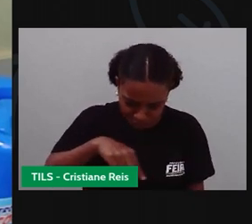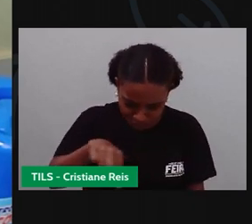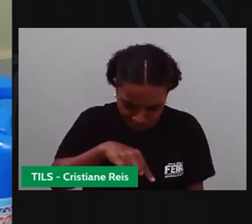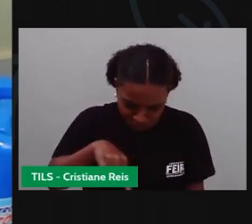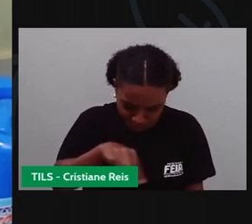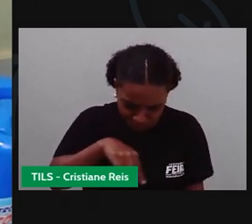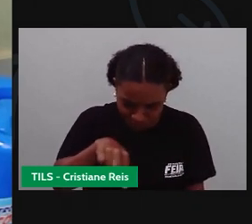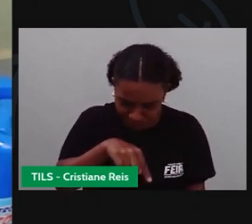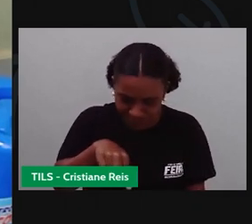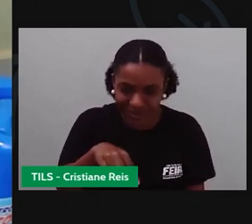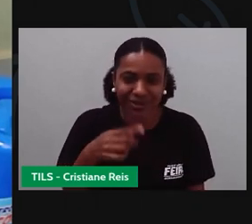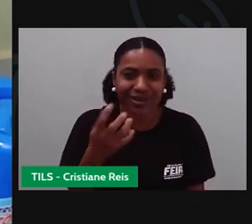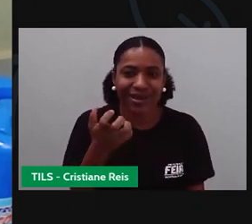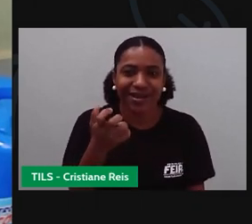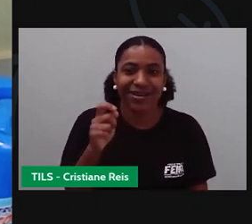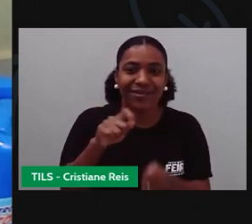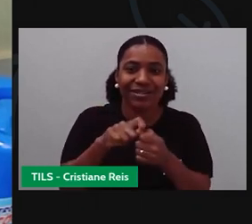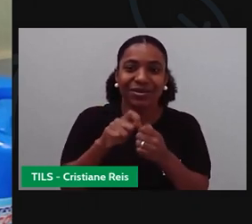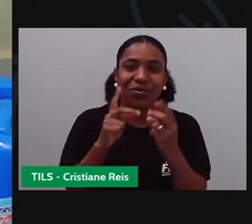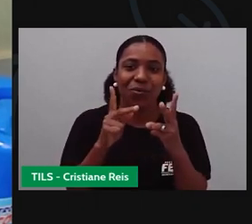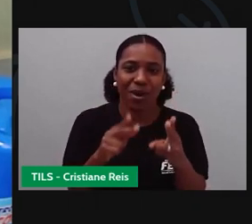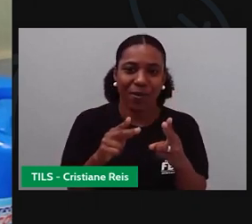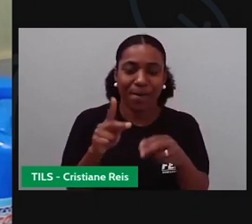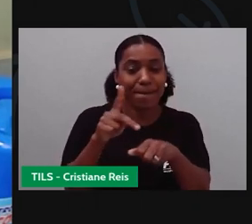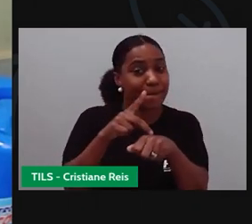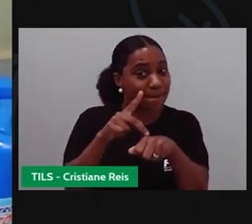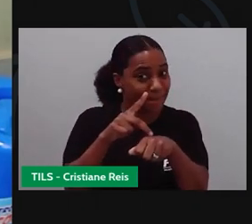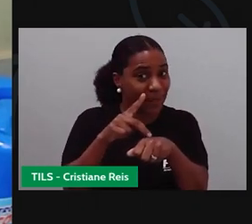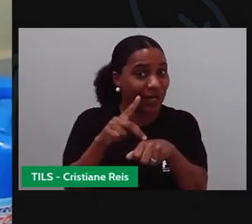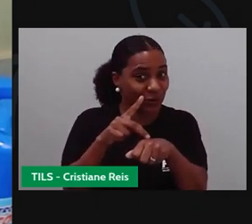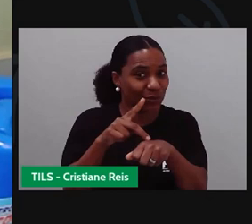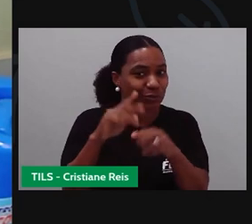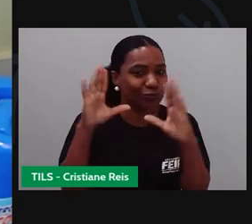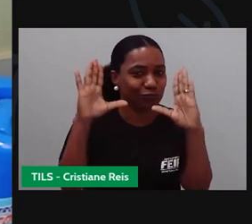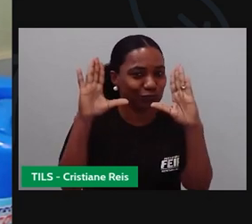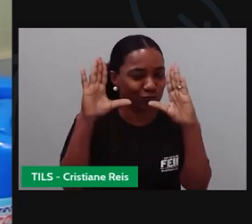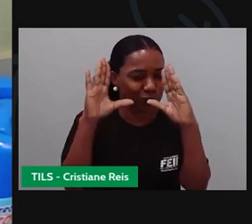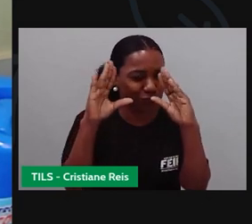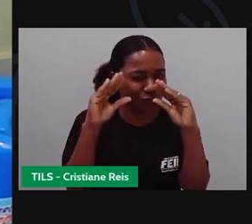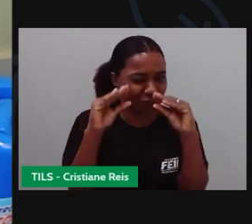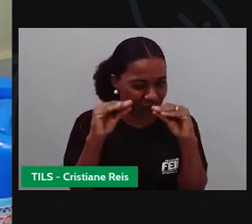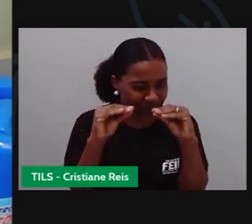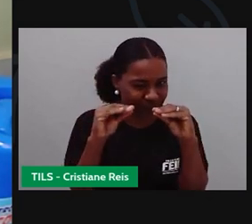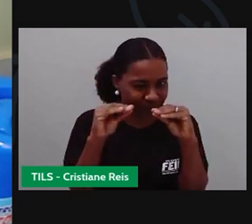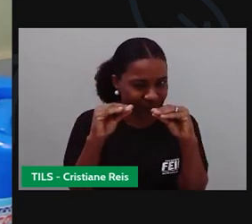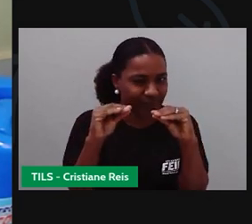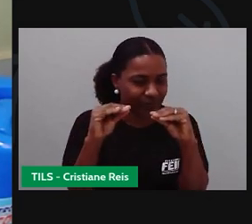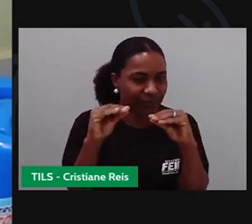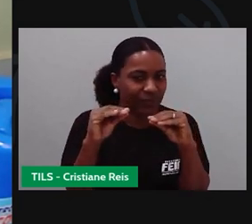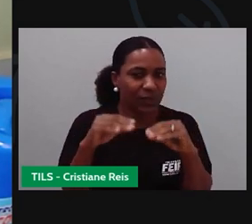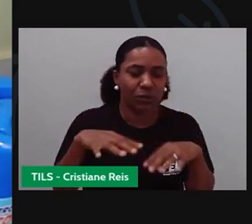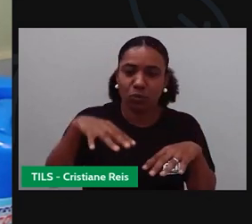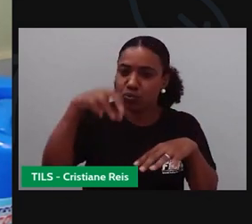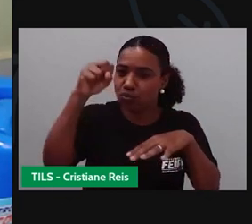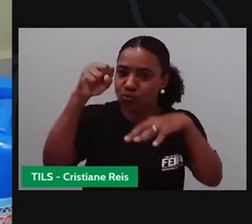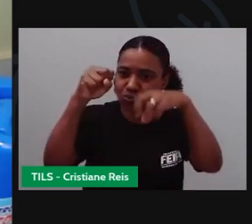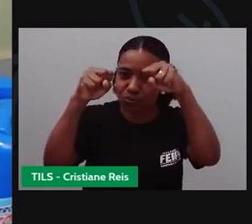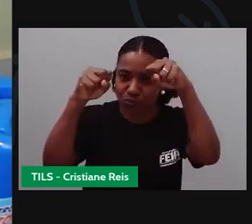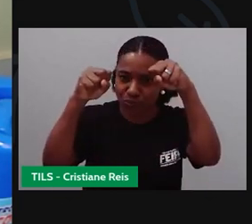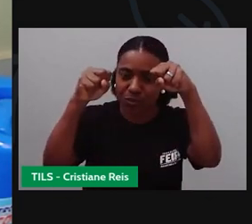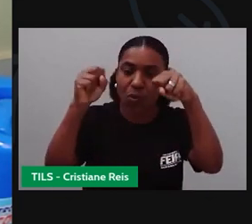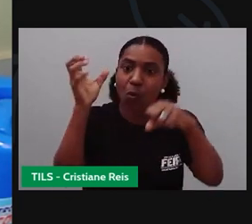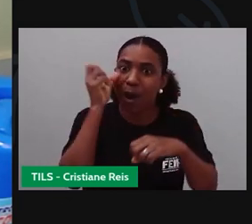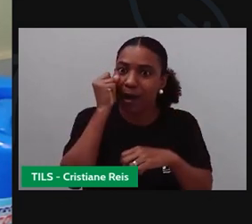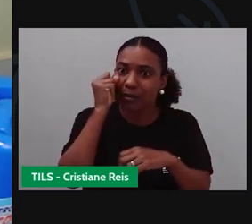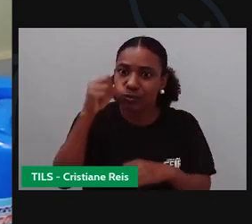coisa, a prova é vocês façam com relação ao preto. De noite, tá? Quando apaga a luz do quarto de